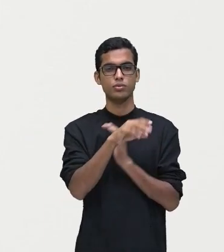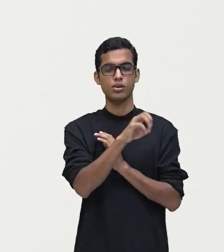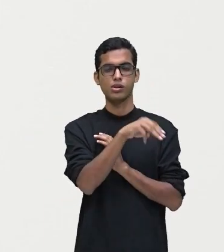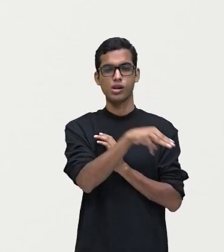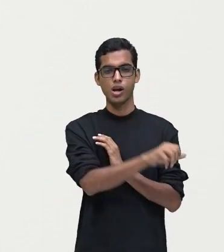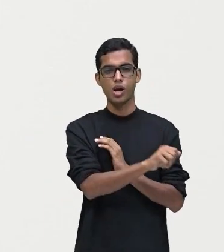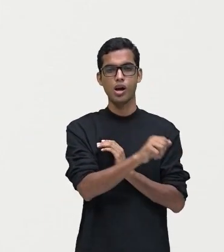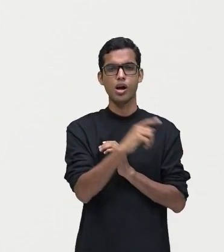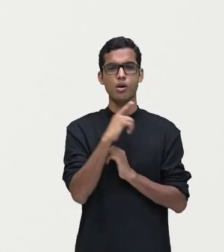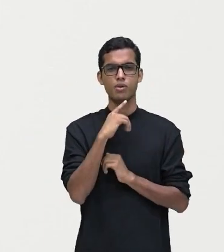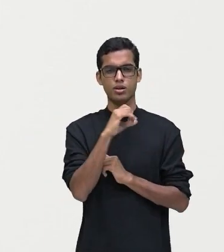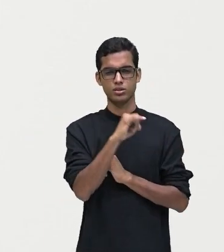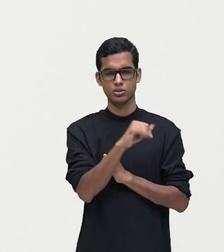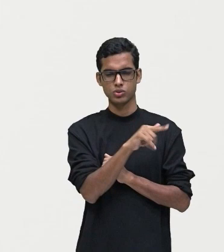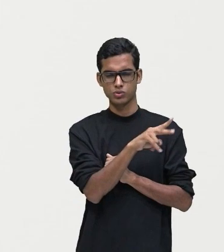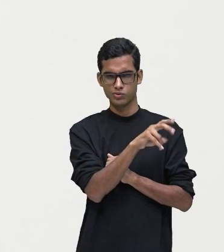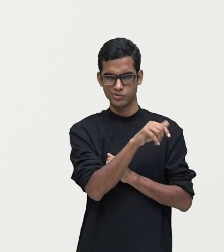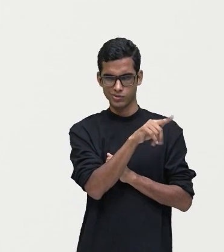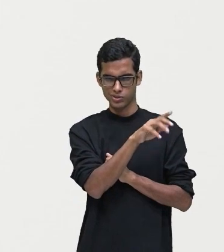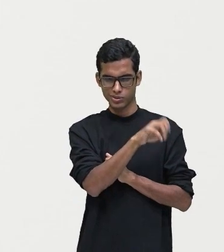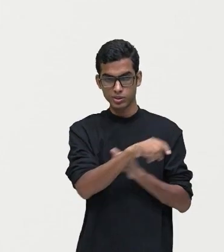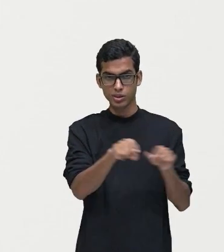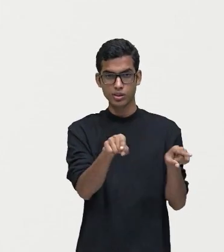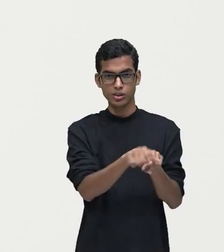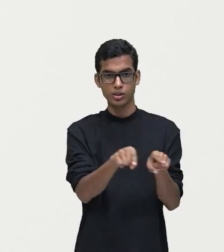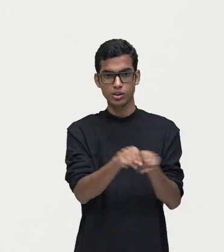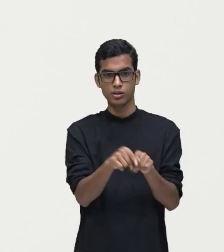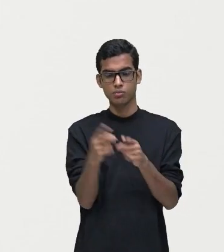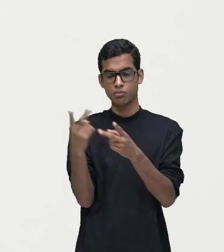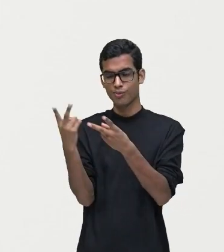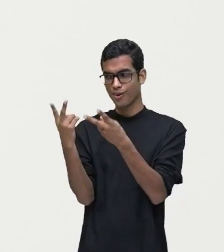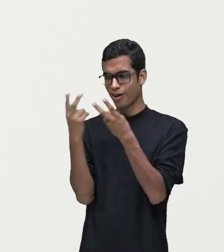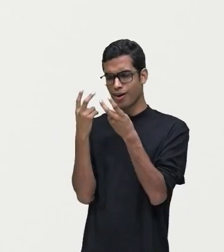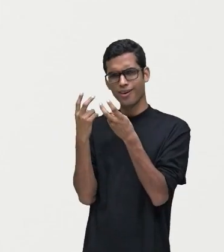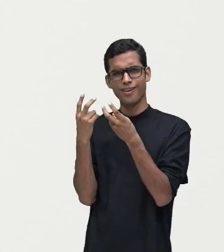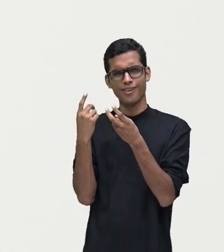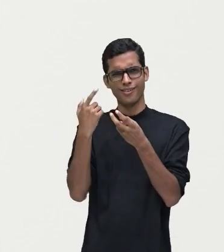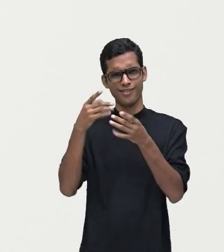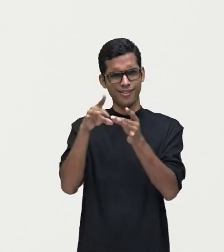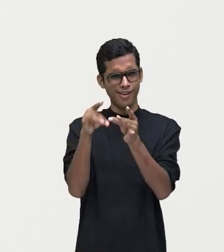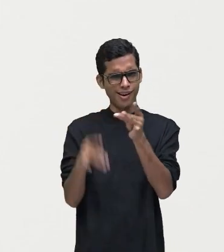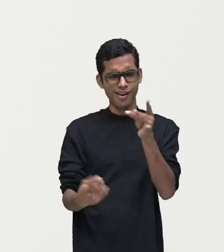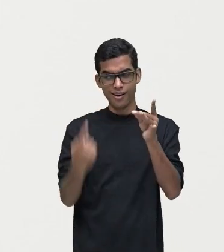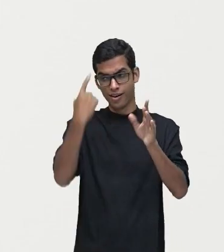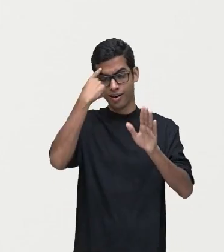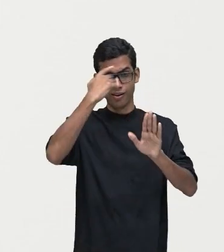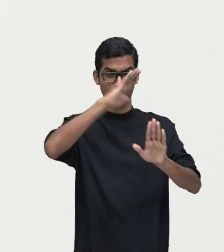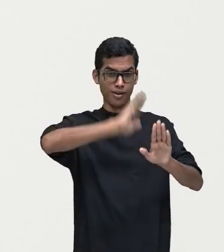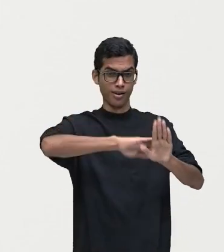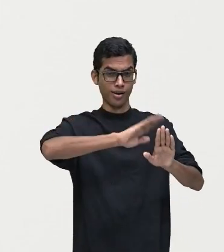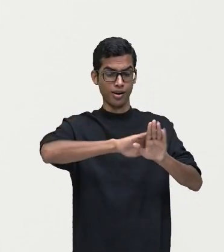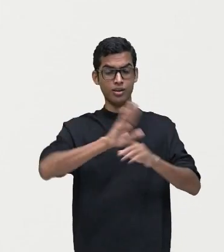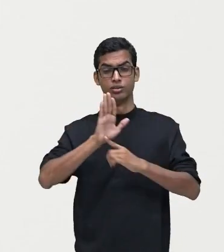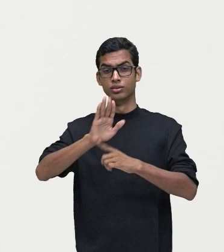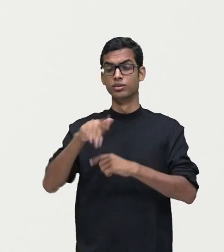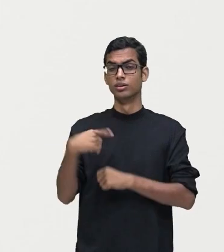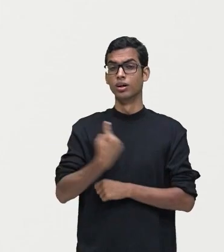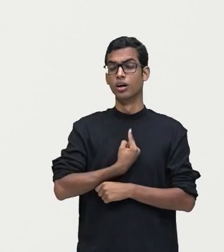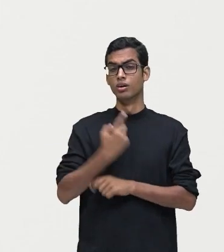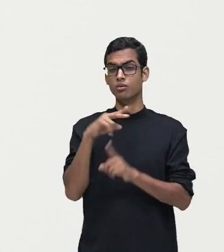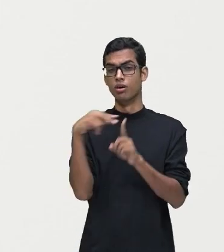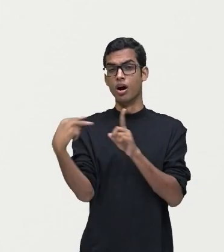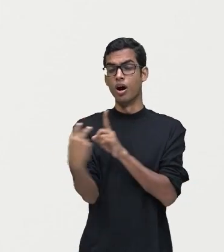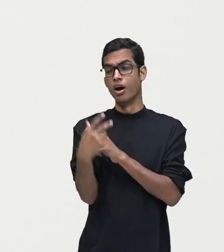Selvagem. Então perceba que são descrições subjetivas que mostram para a gente uma visão